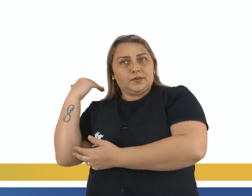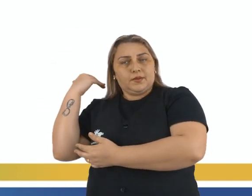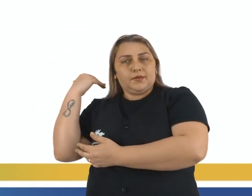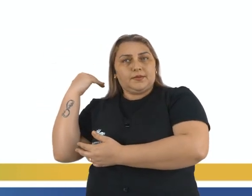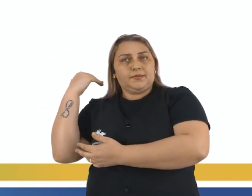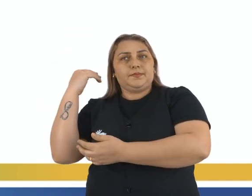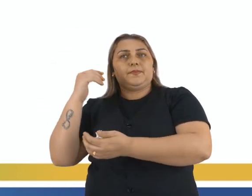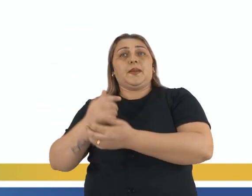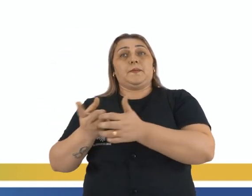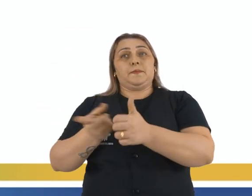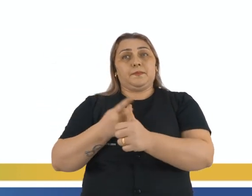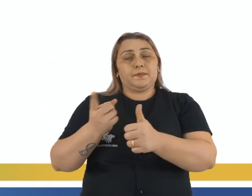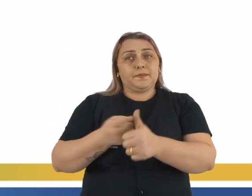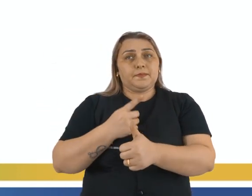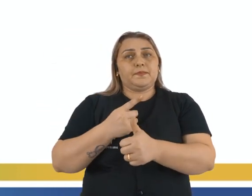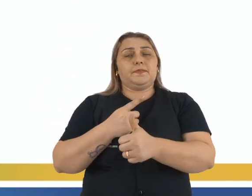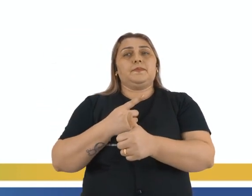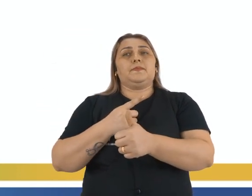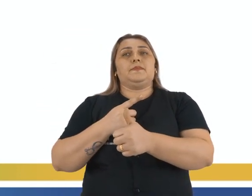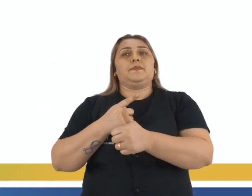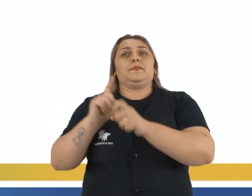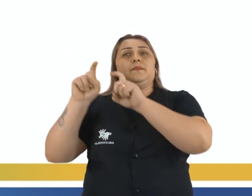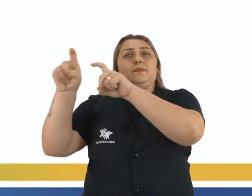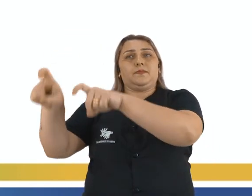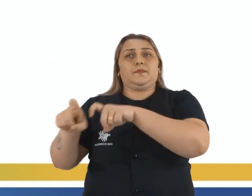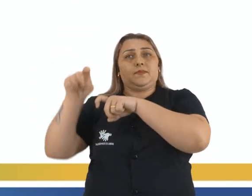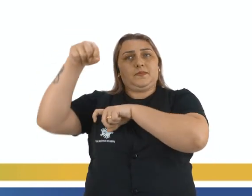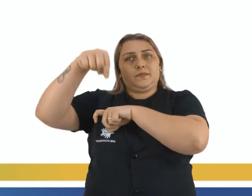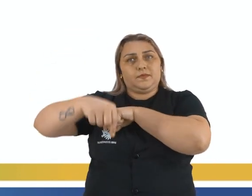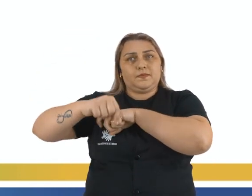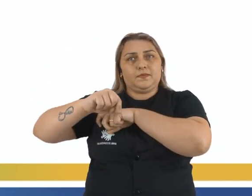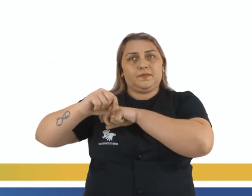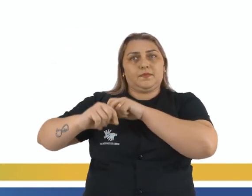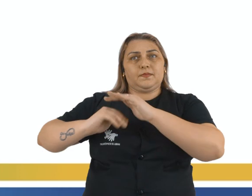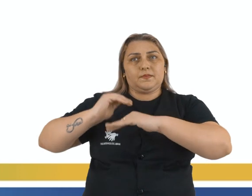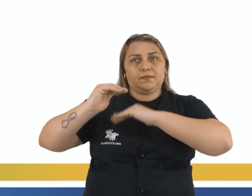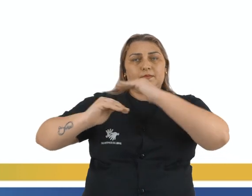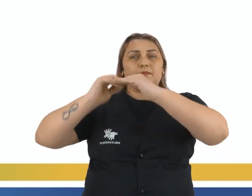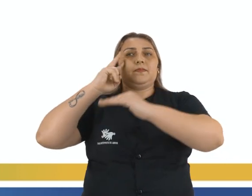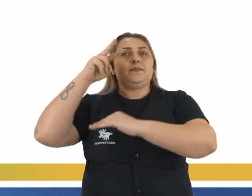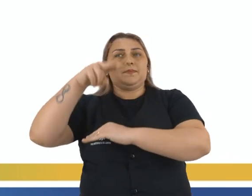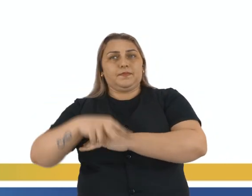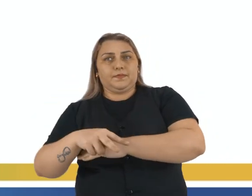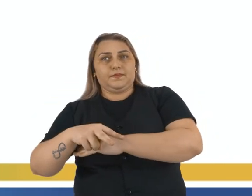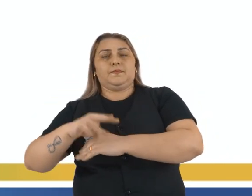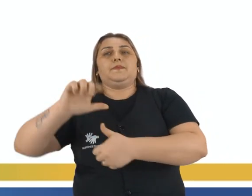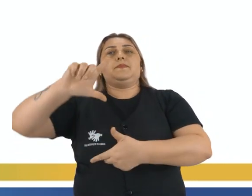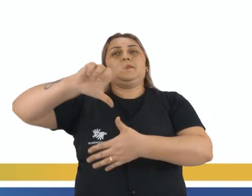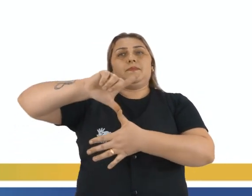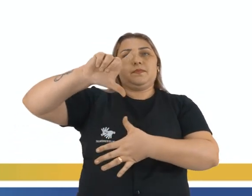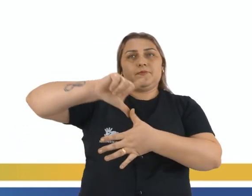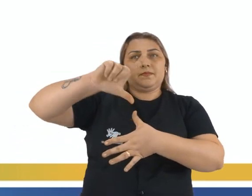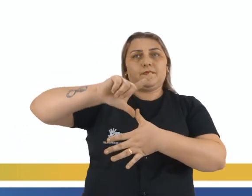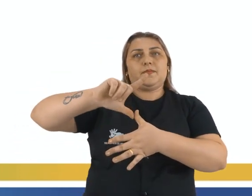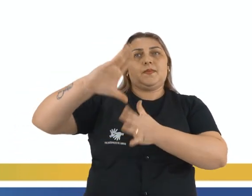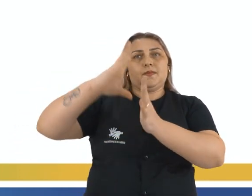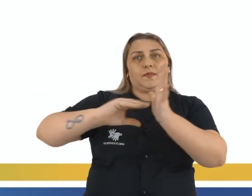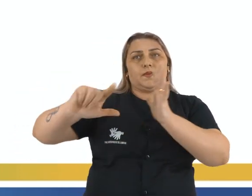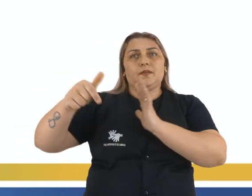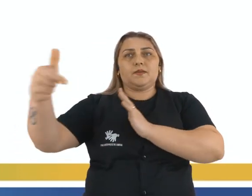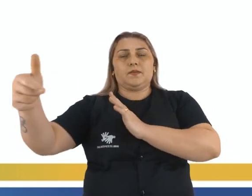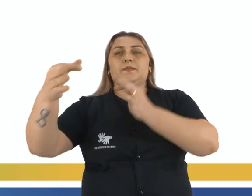vai ser a primeira colônia aqui do processo que a gente viu da América Latina e vai inspirar as demais,